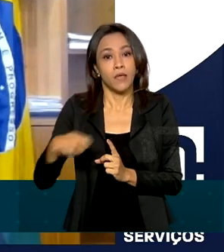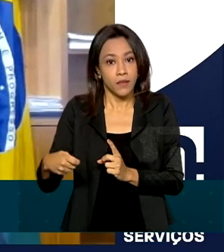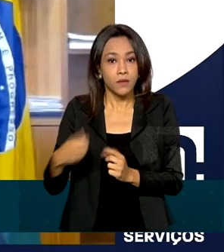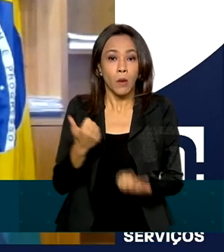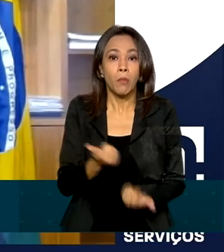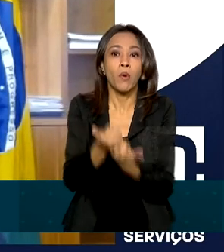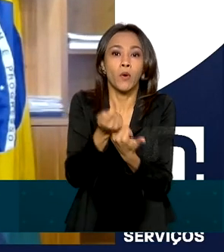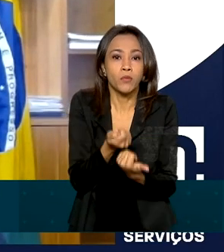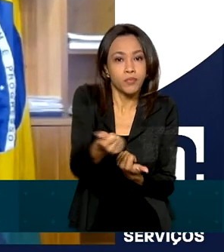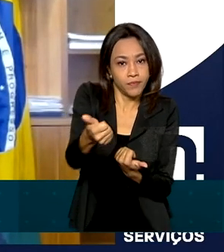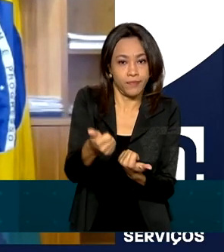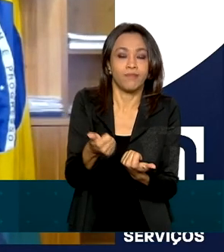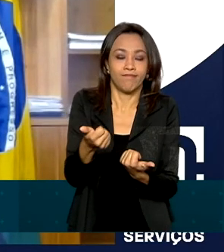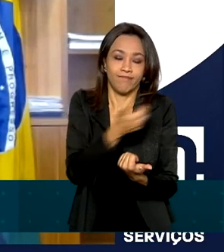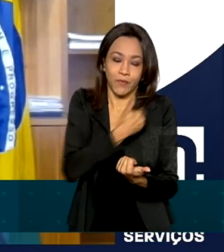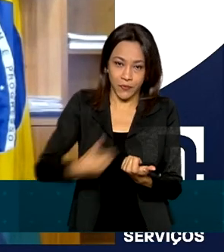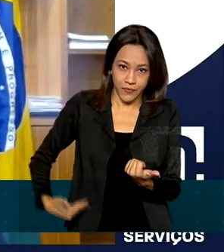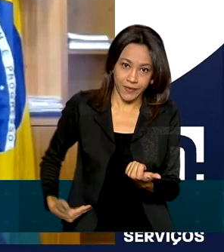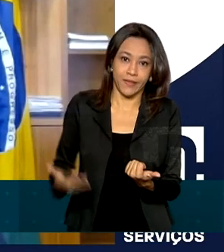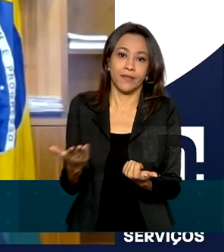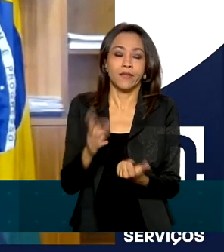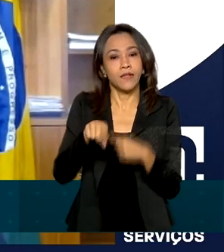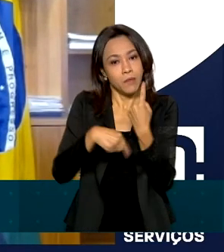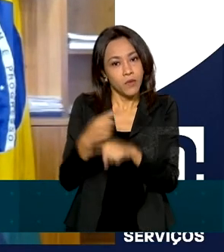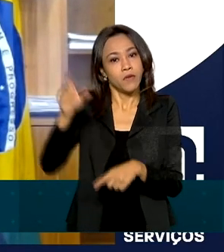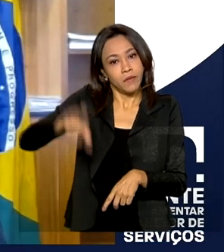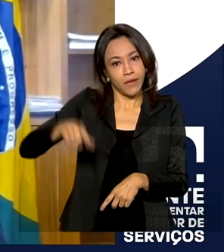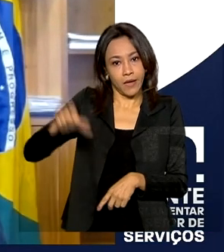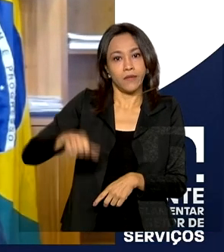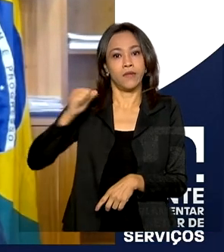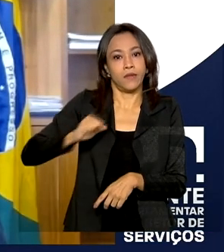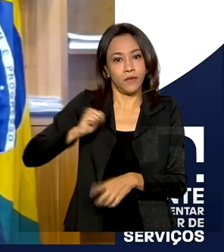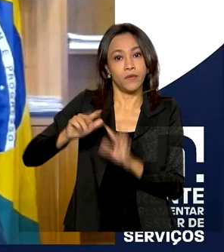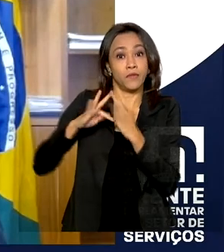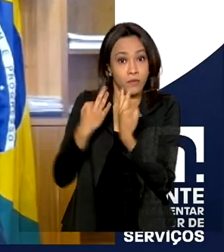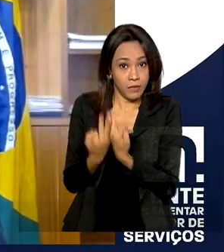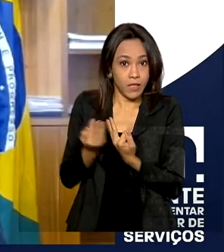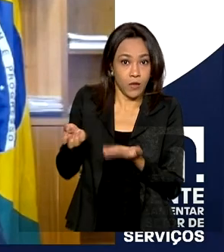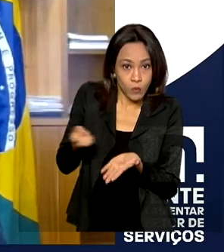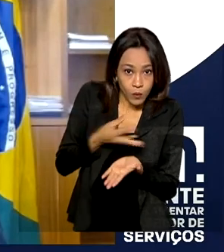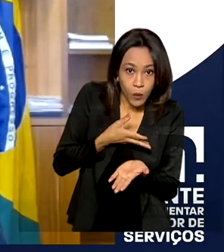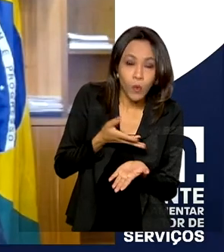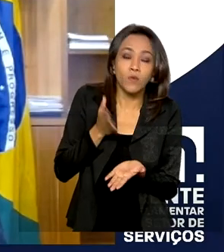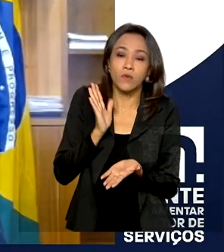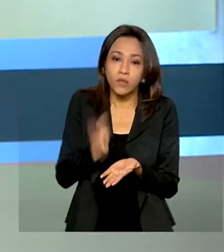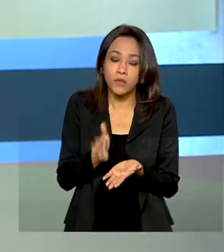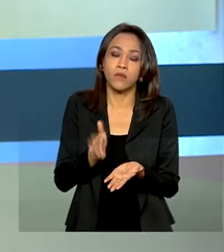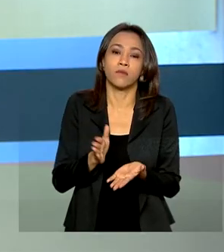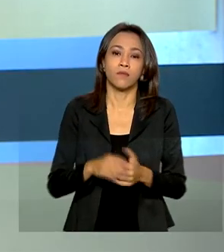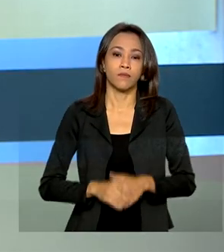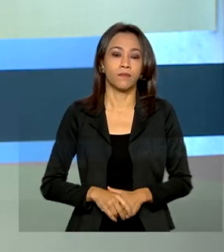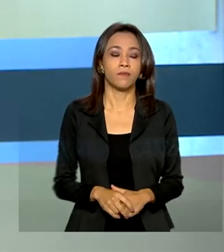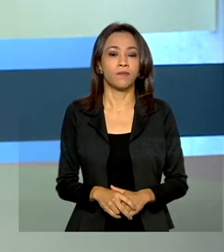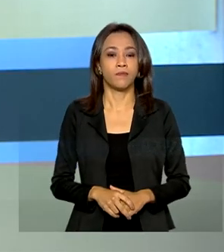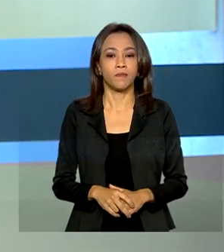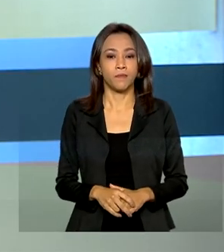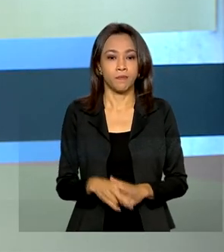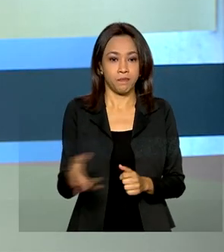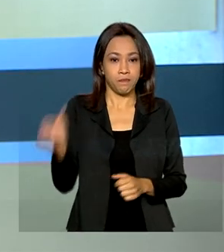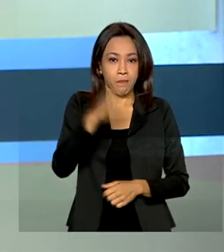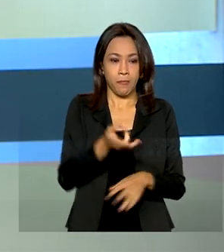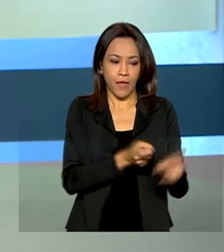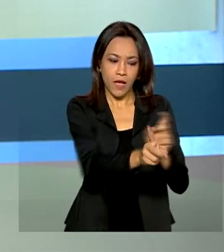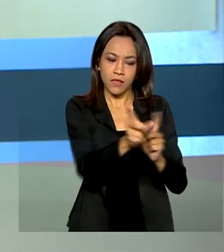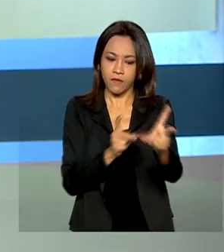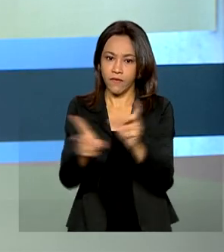E logo depois entra então o Bolsa Família, o novo Bolsa Família, já reforçado. As vendas